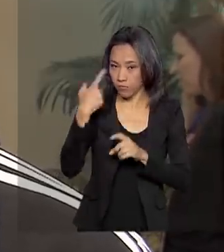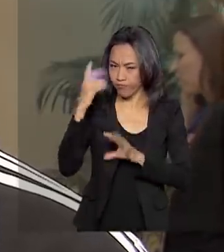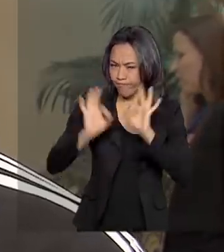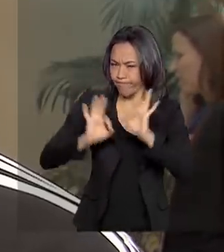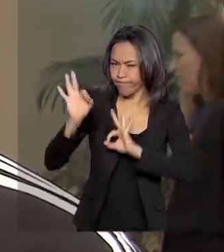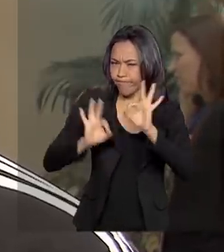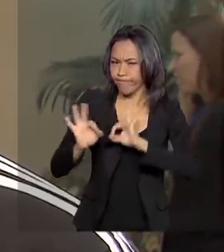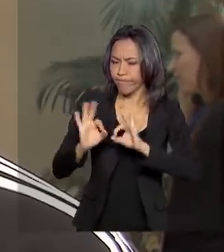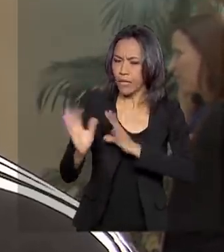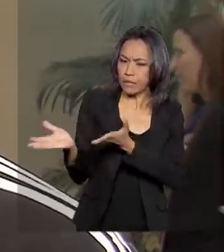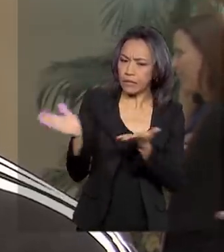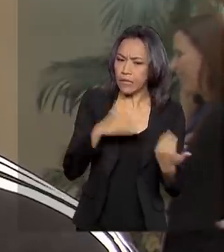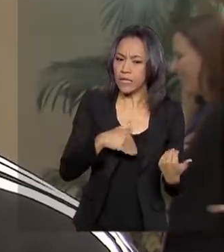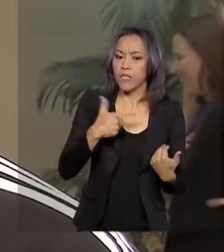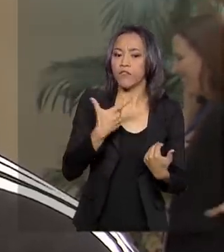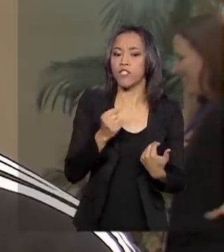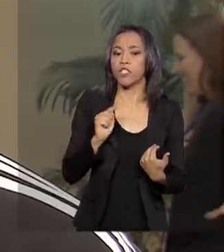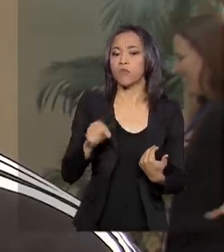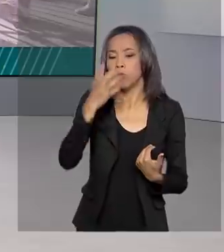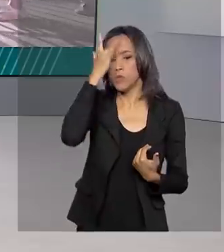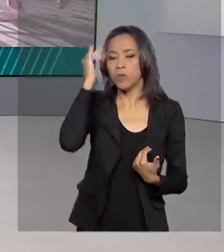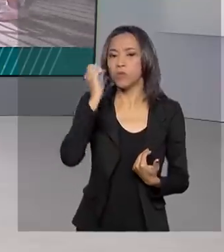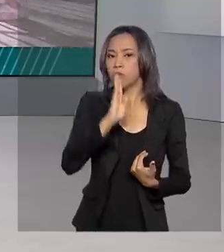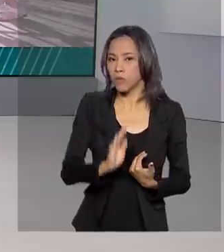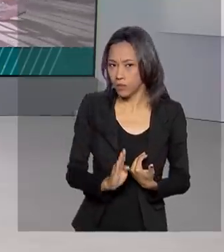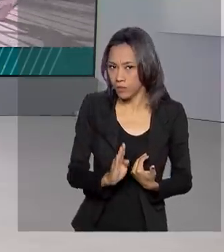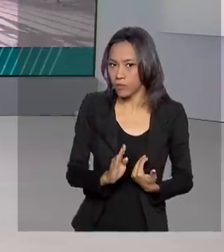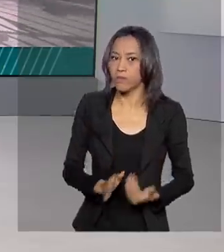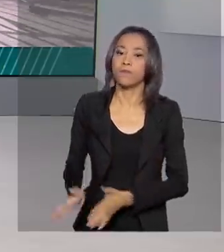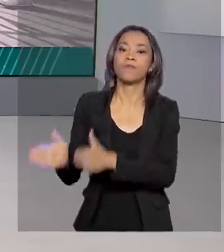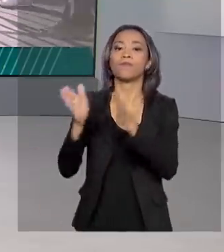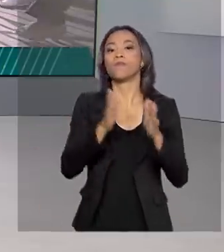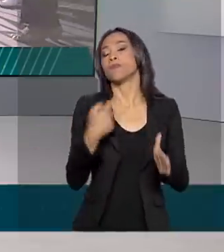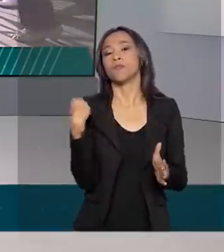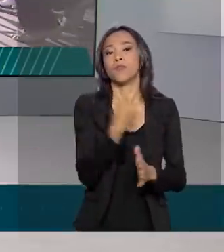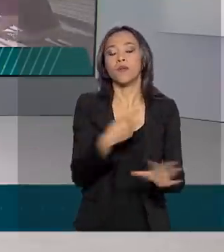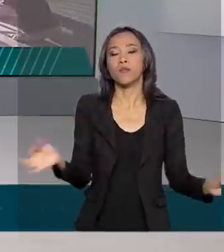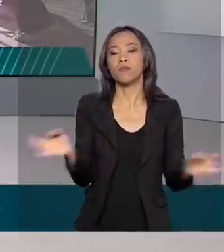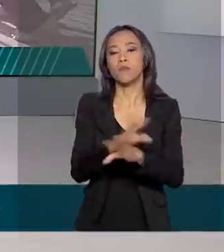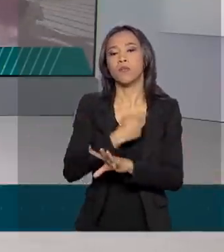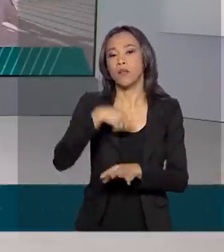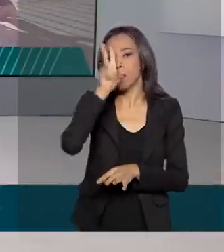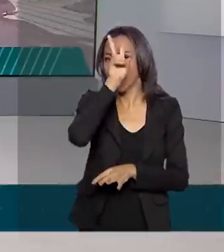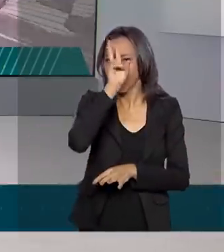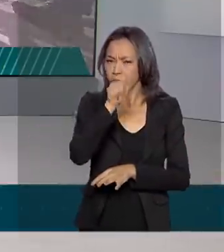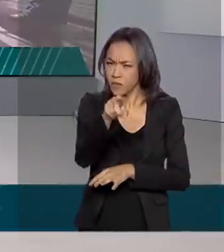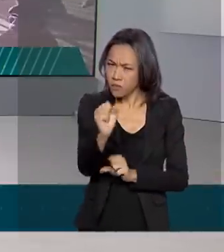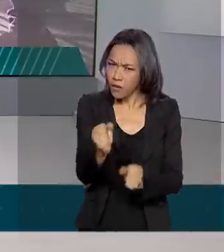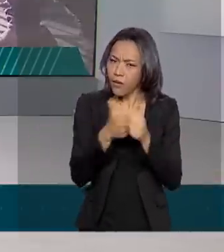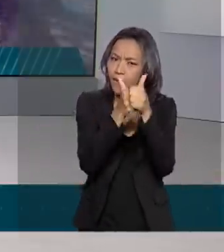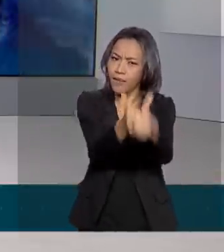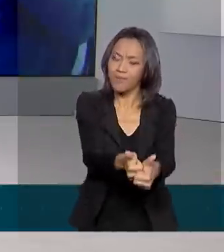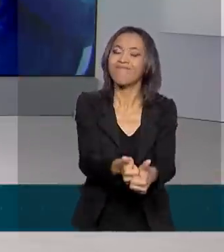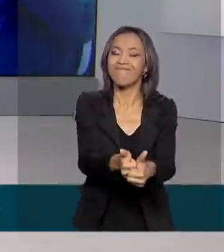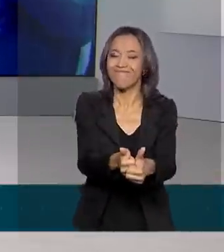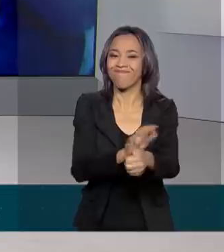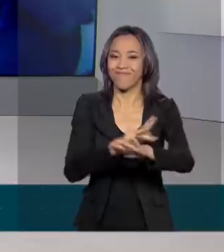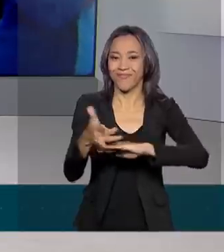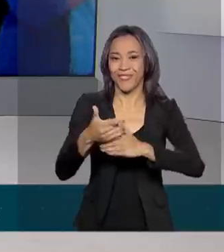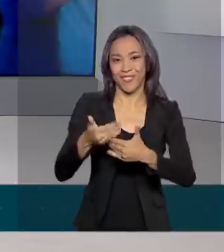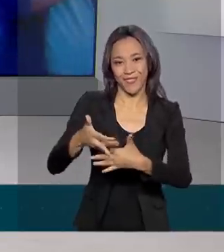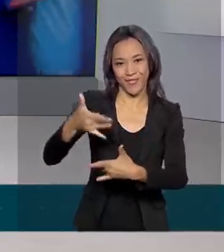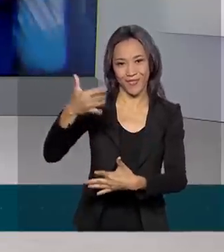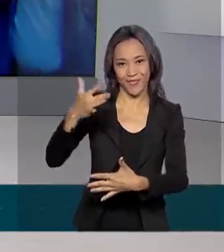a empresa vai trazer acima de 20 mil pessoas para o Brasil. A gente fica por aqui, lembrando que você pode nos acompanhar também pelas redes